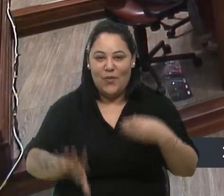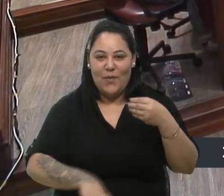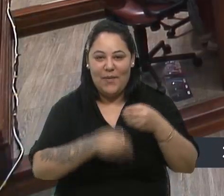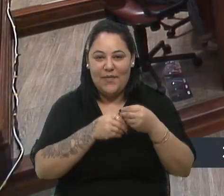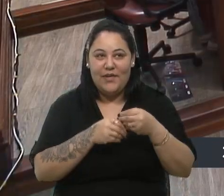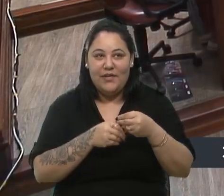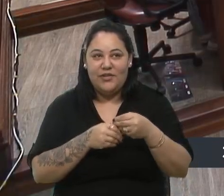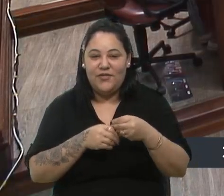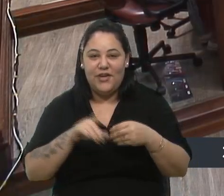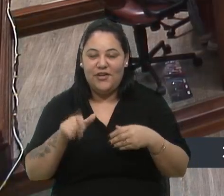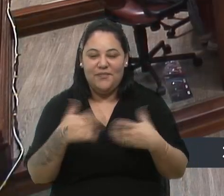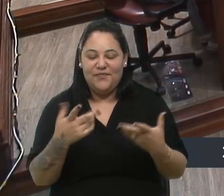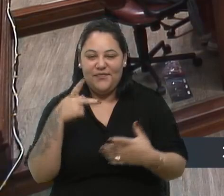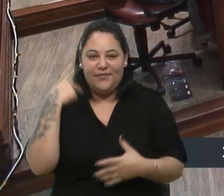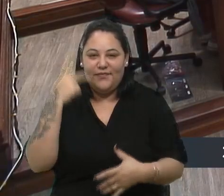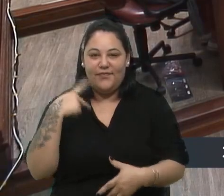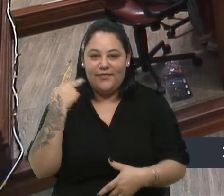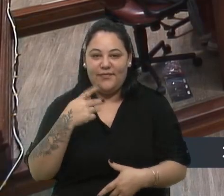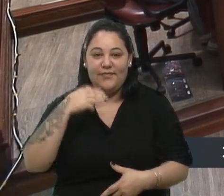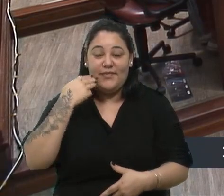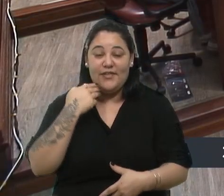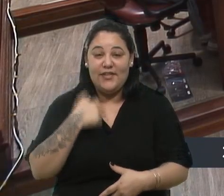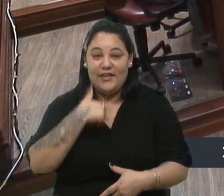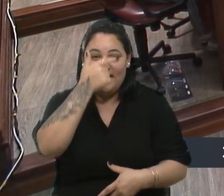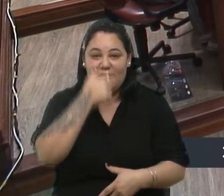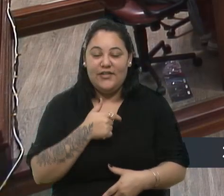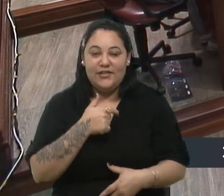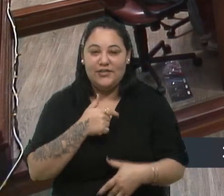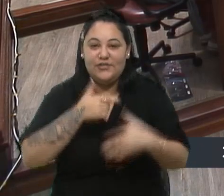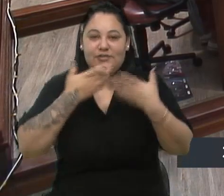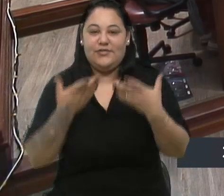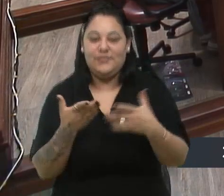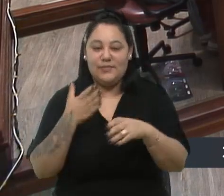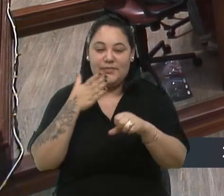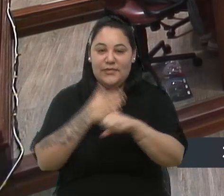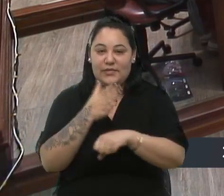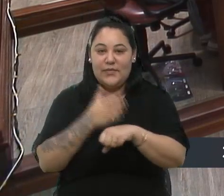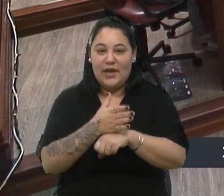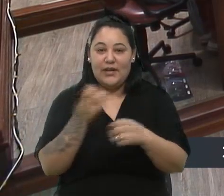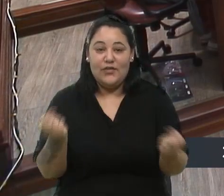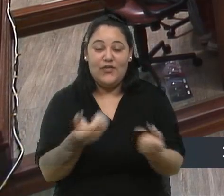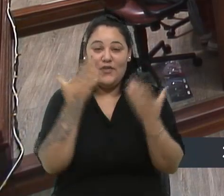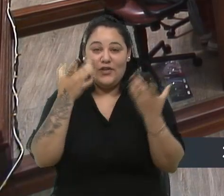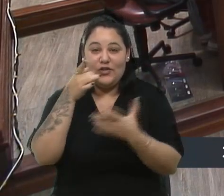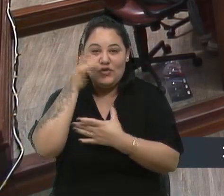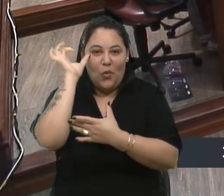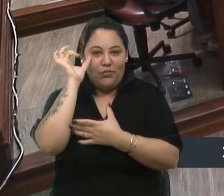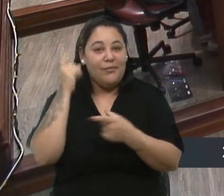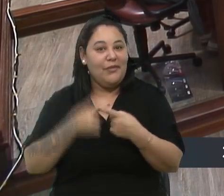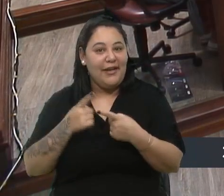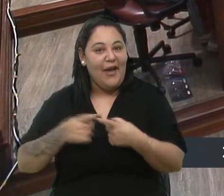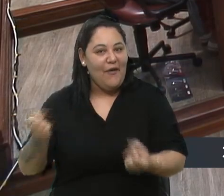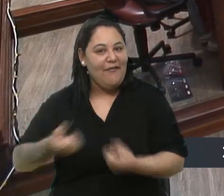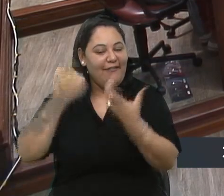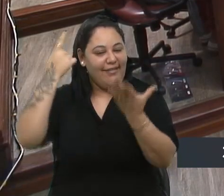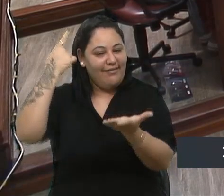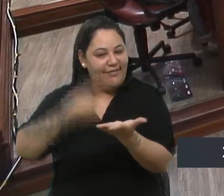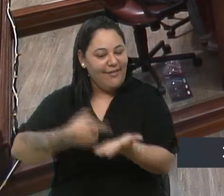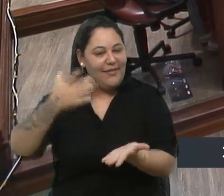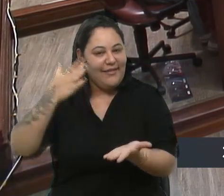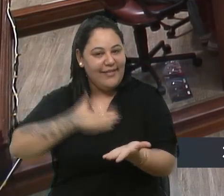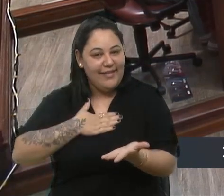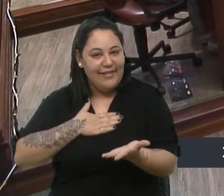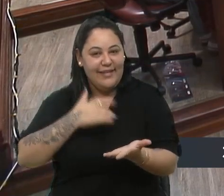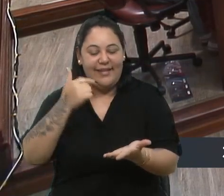Vereadora Marisol, acho que isso estava participar aqui do evento de ontem, porque é um evento na minha agenda, e eu fiquei